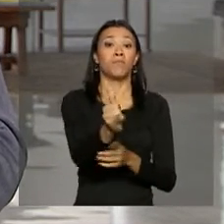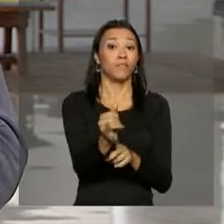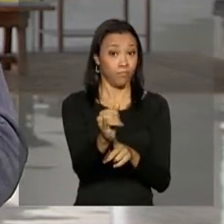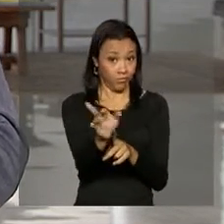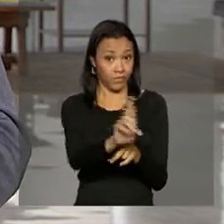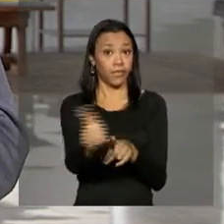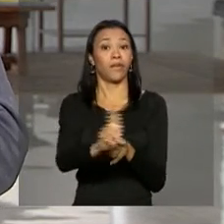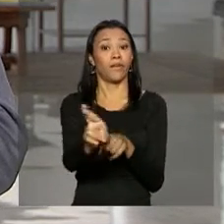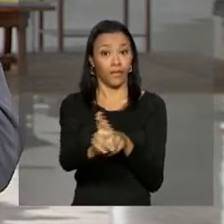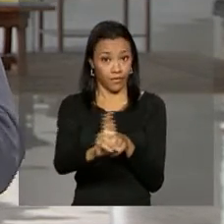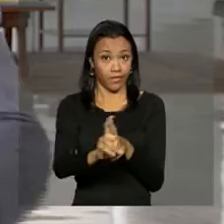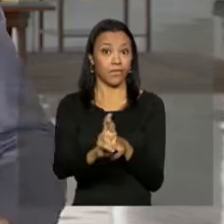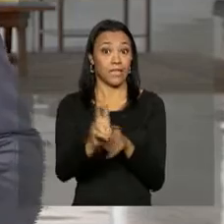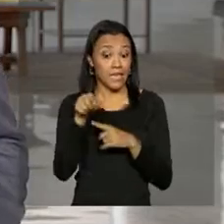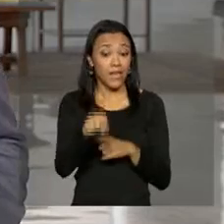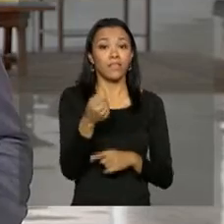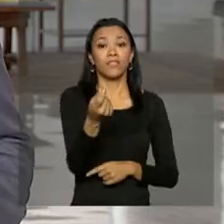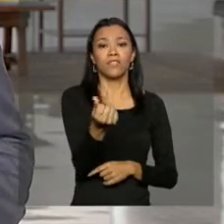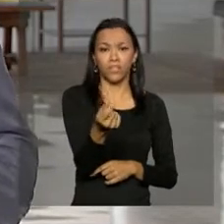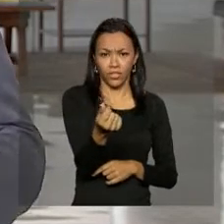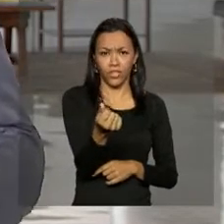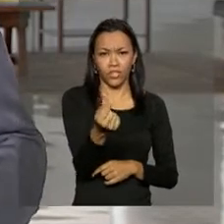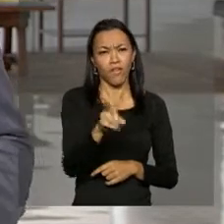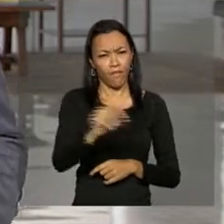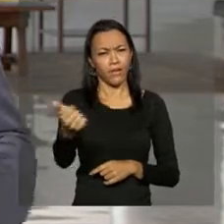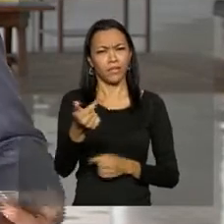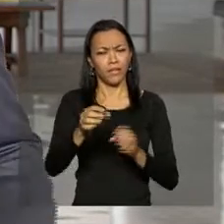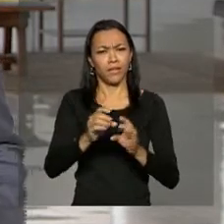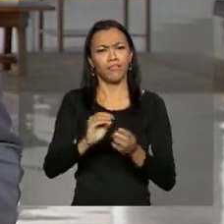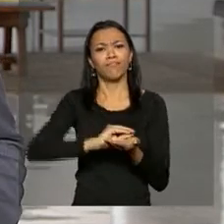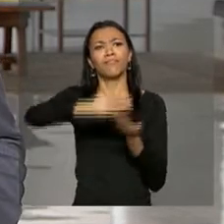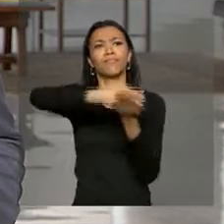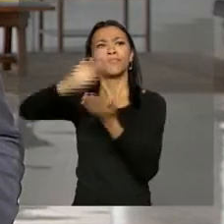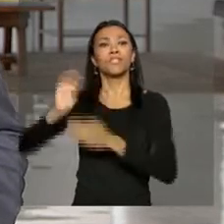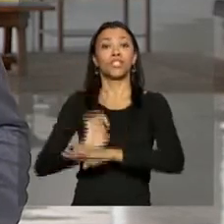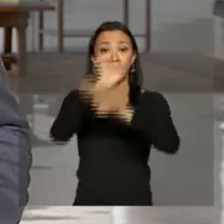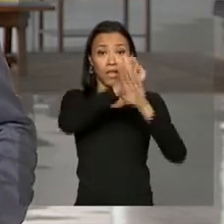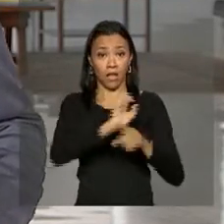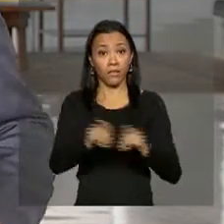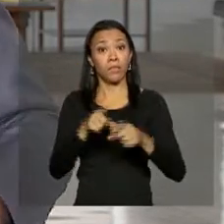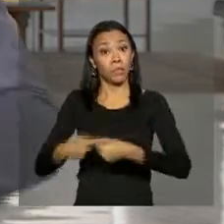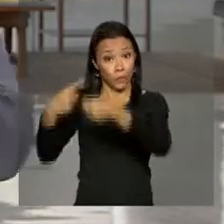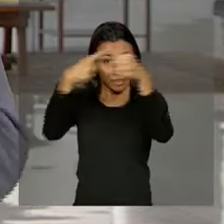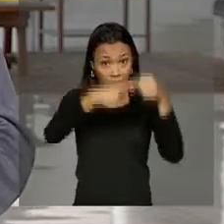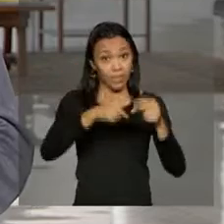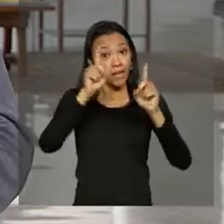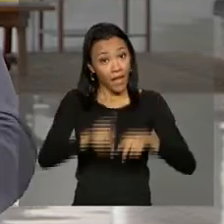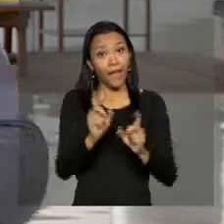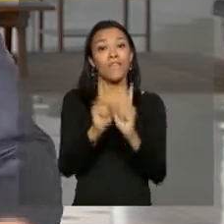reais e esse dinheiro vai ser liberado para os estados e municípios que são